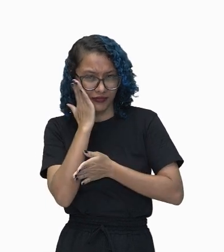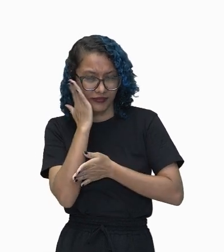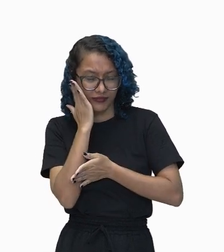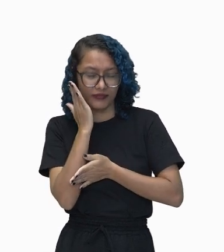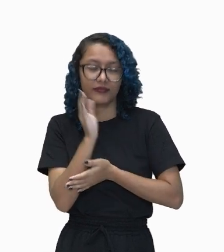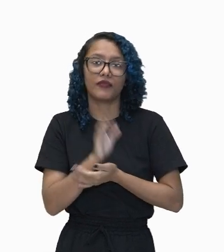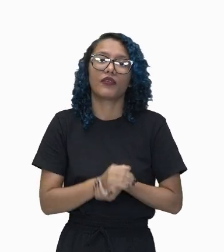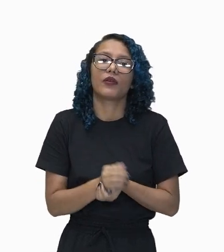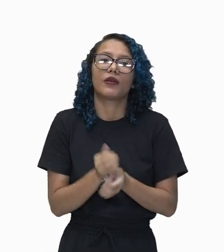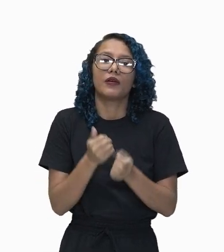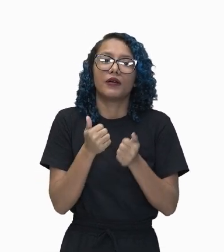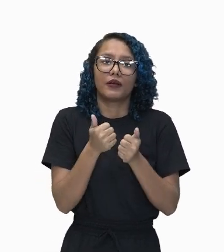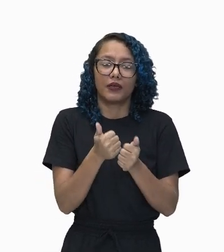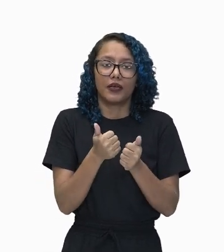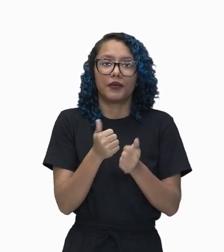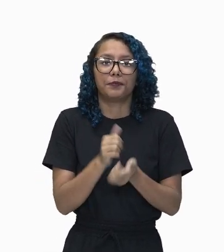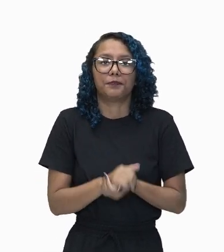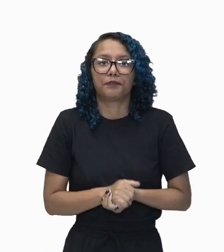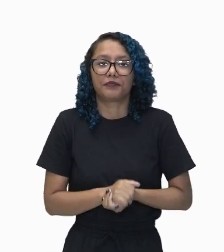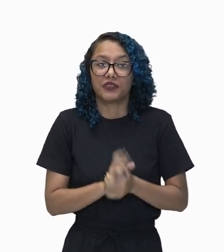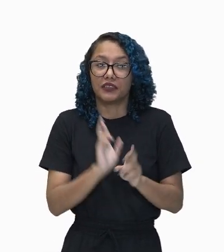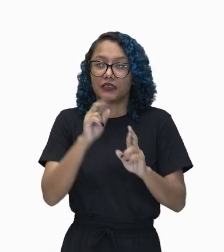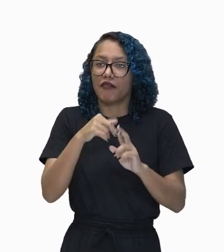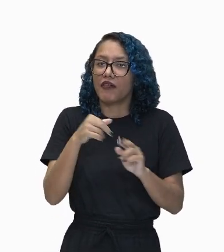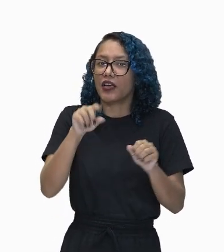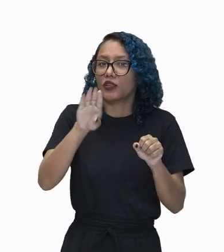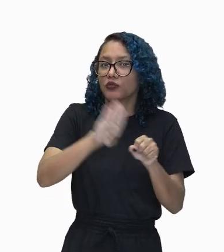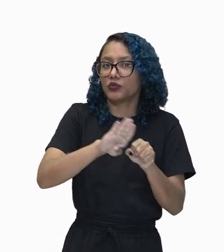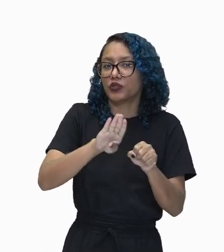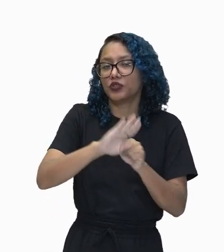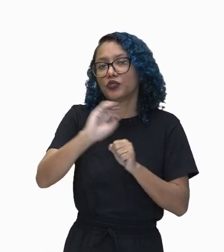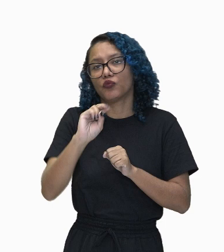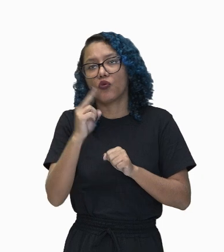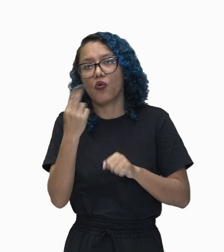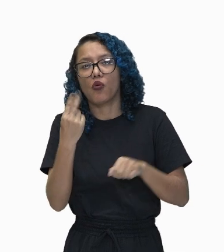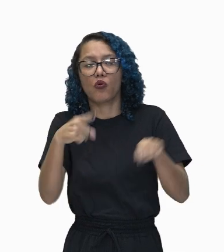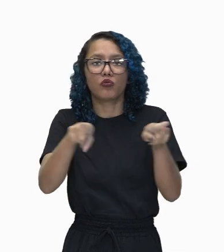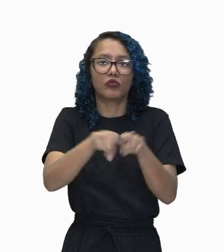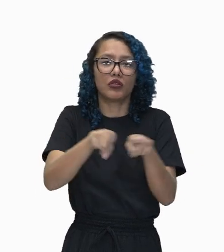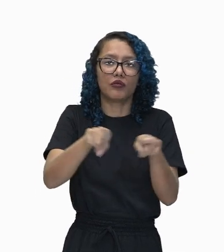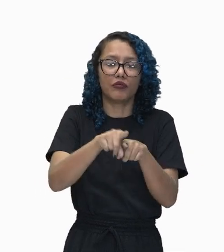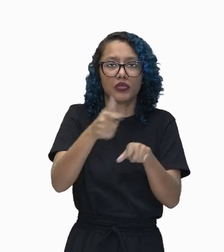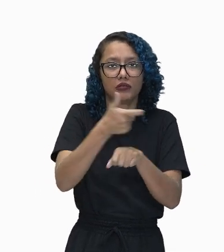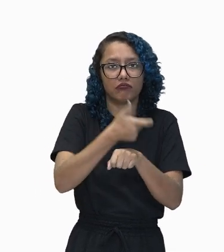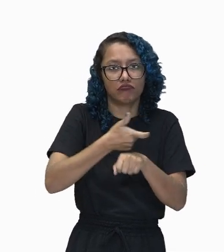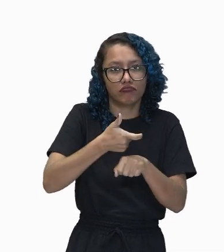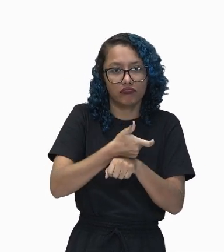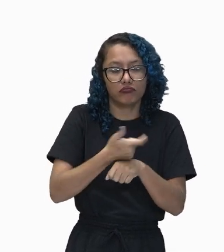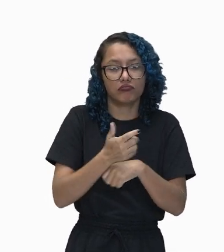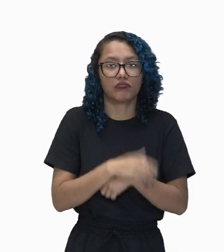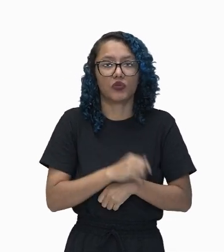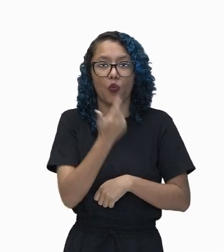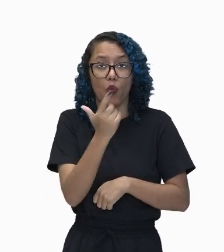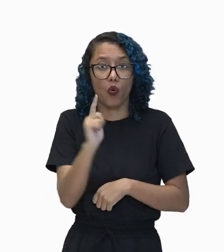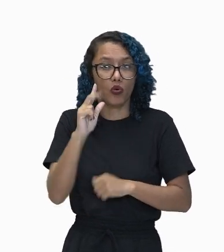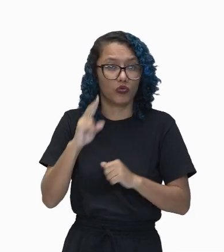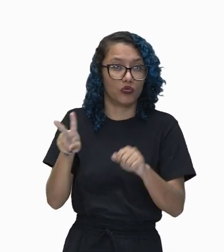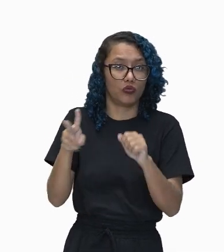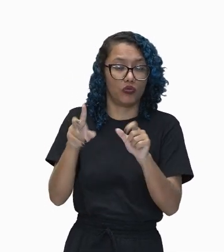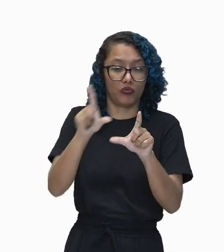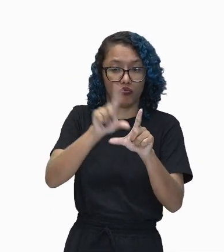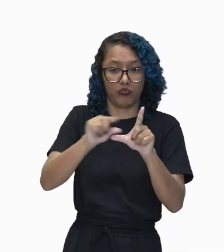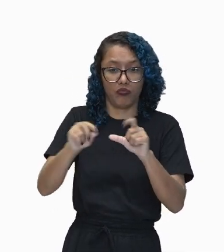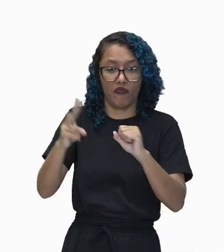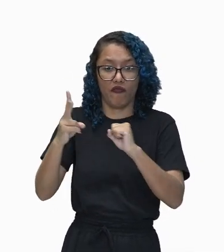nome. Substantivo. Um adjetivo também. Temos o sintagma verbal, que é o